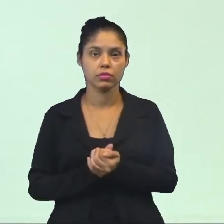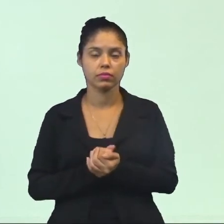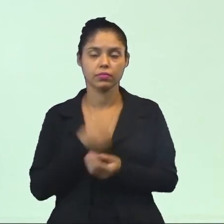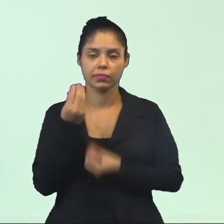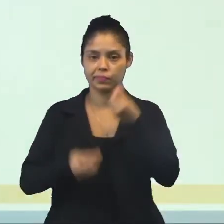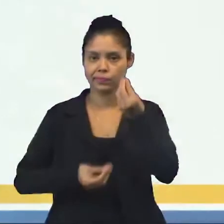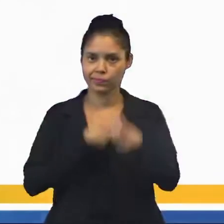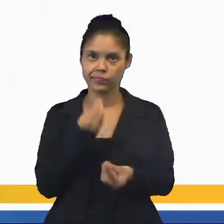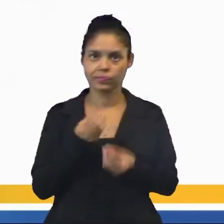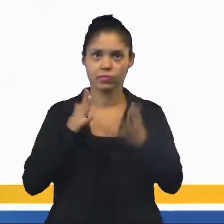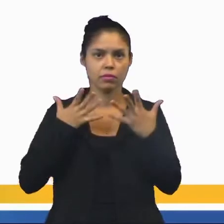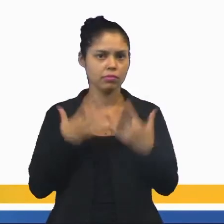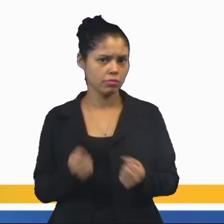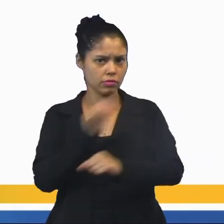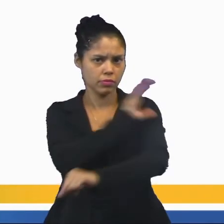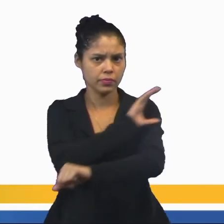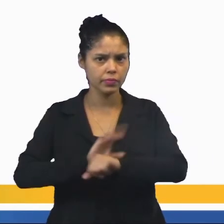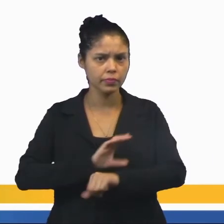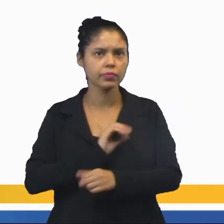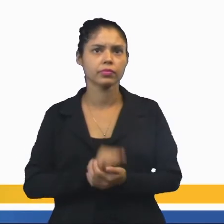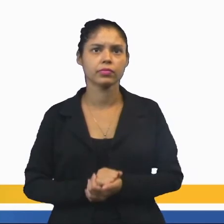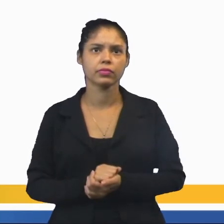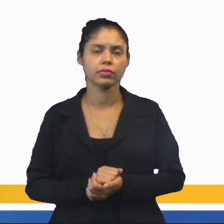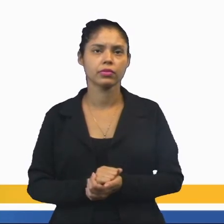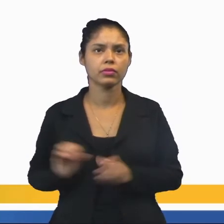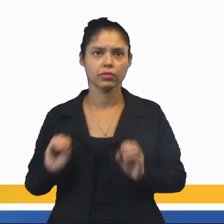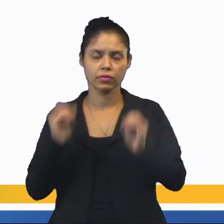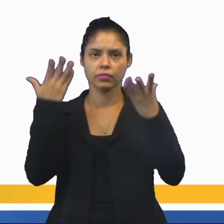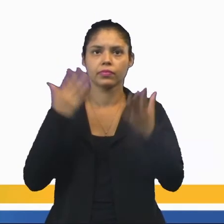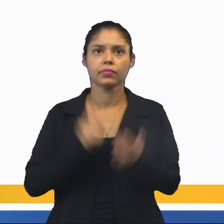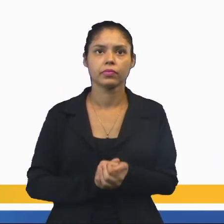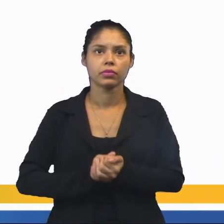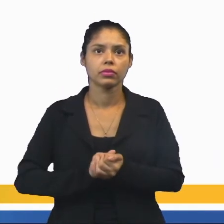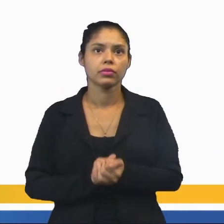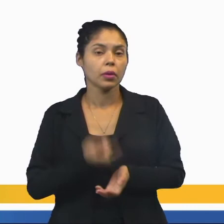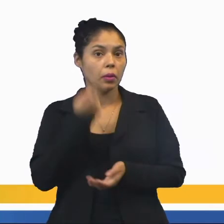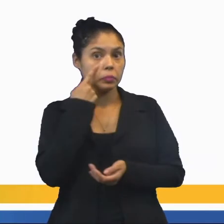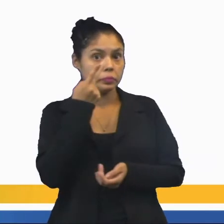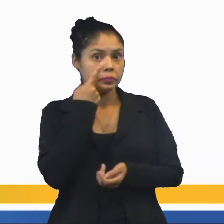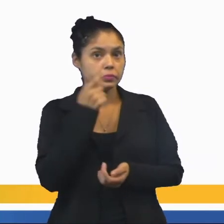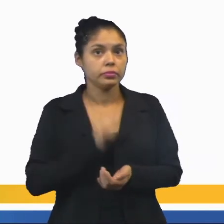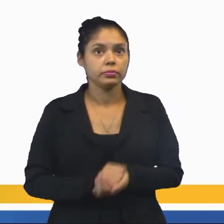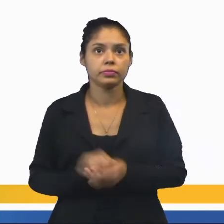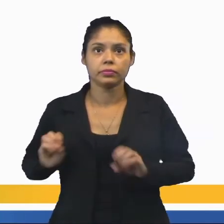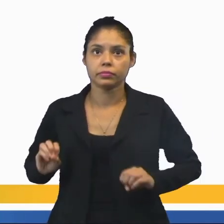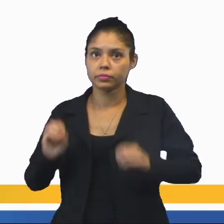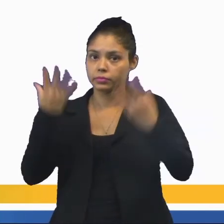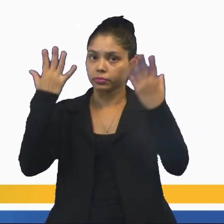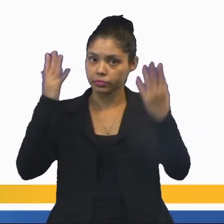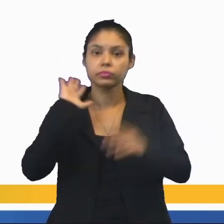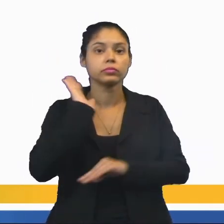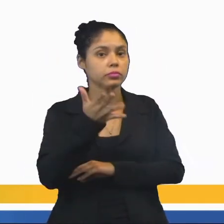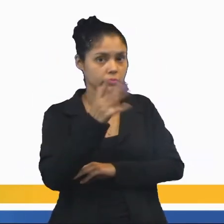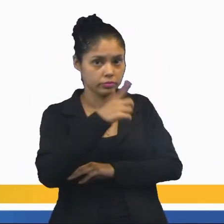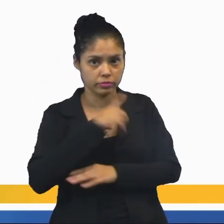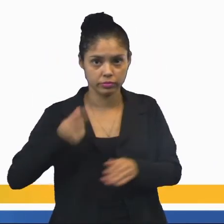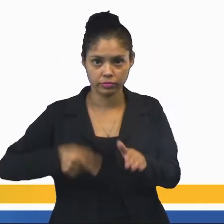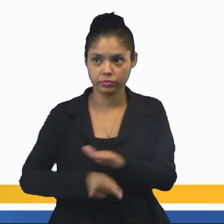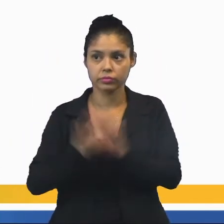é a aceitação cultural das celebrações? Repara bem, celebrações que já estão